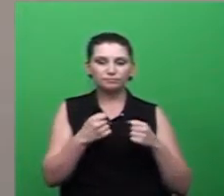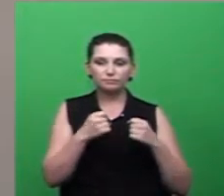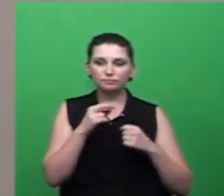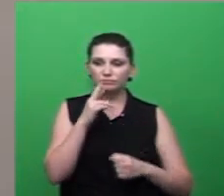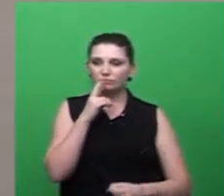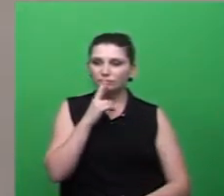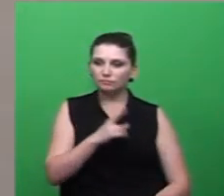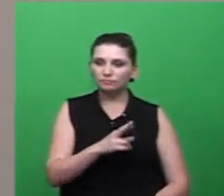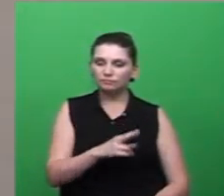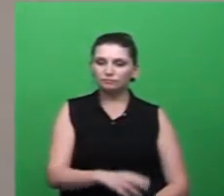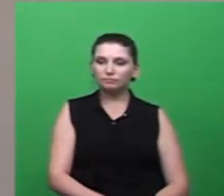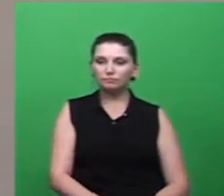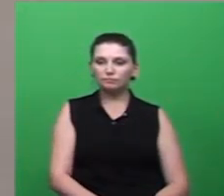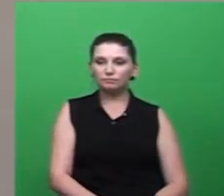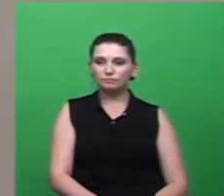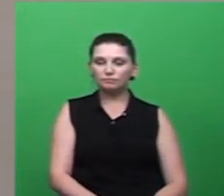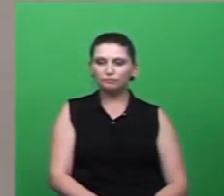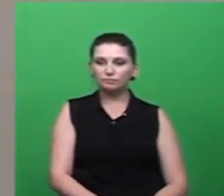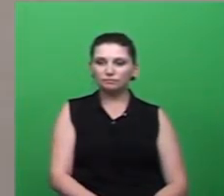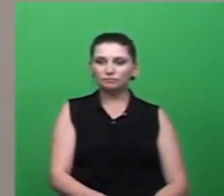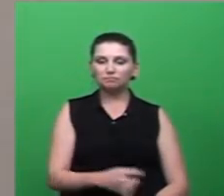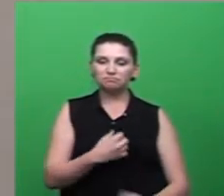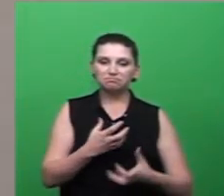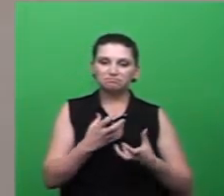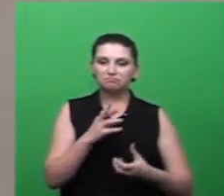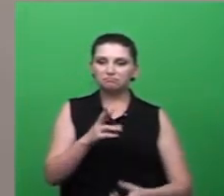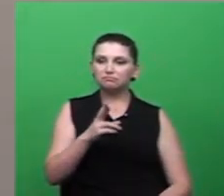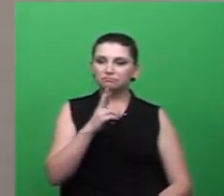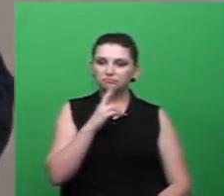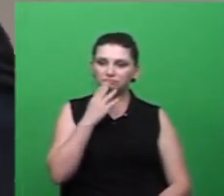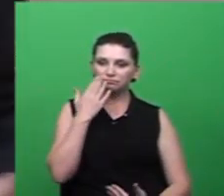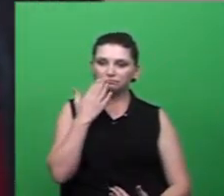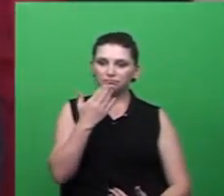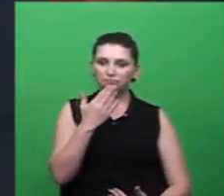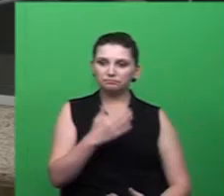eu deixo que vocês me dêem uma resposta então obrigado